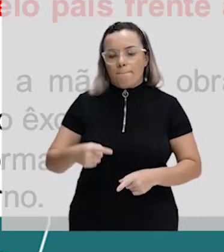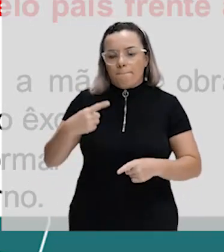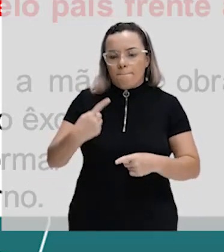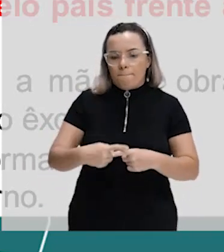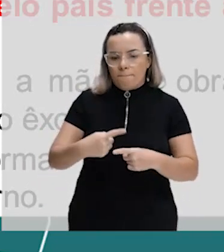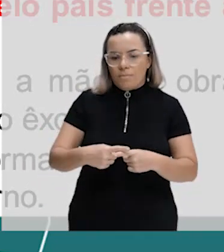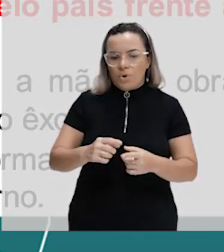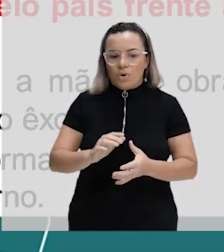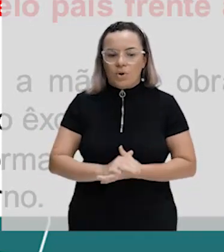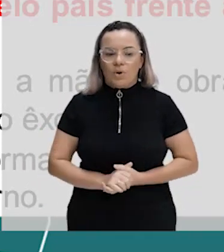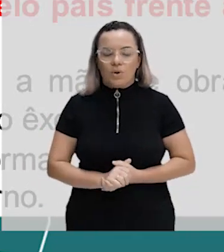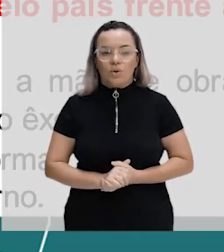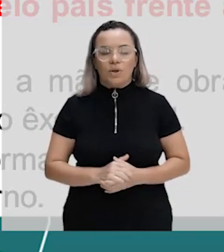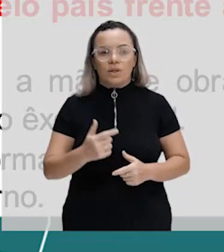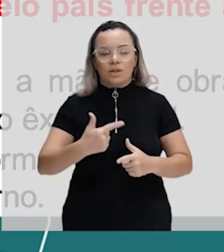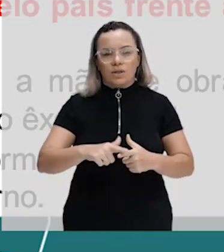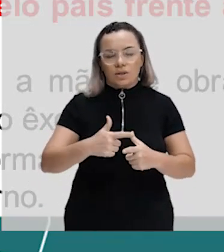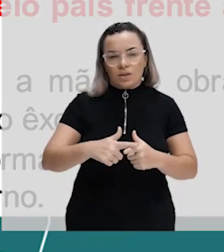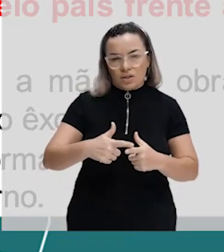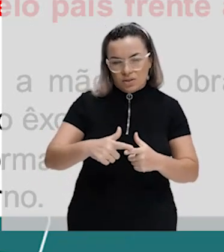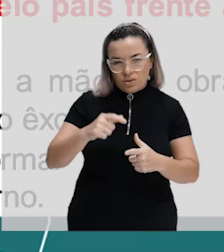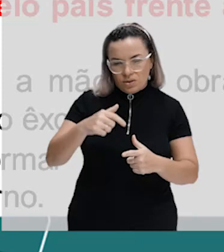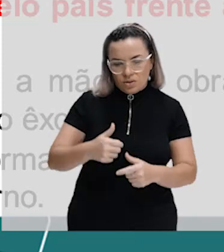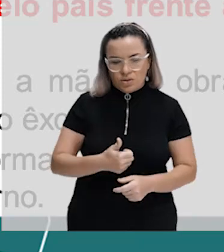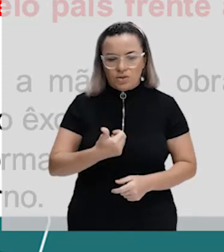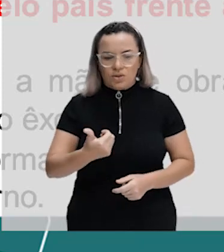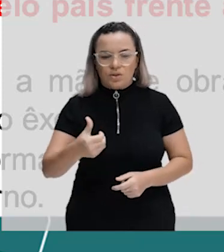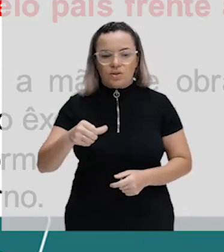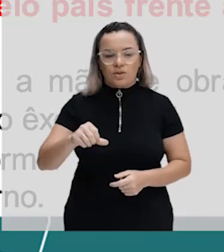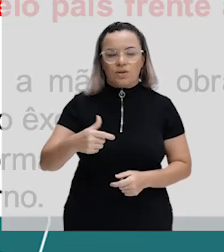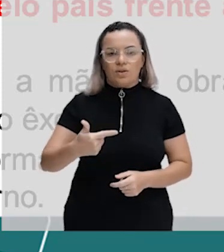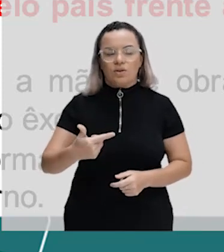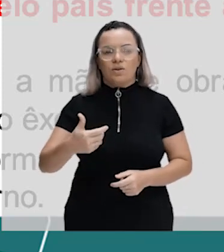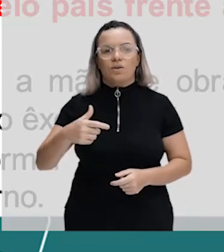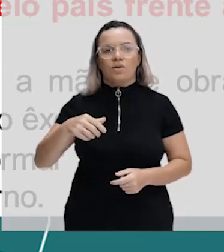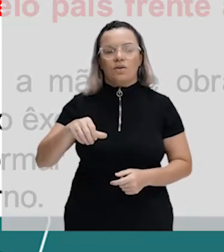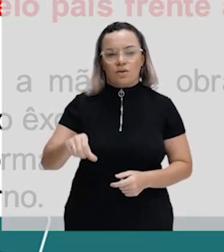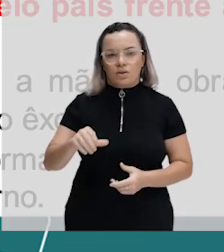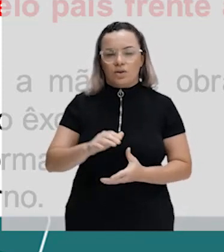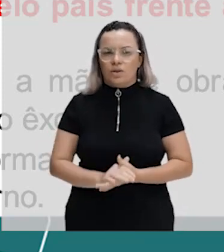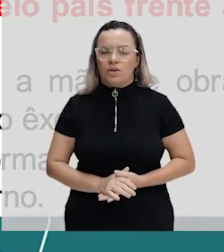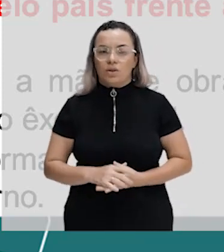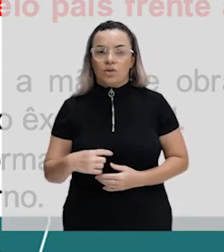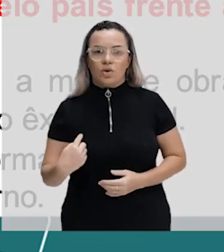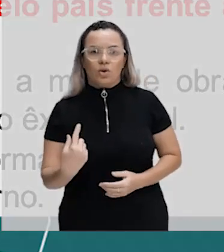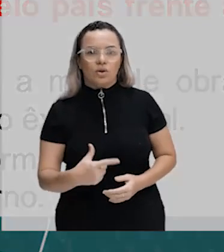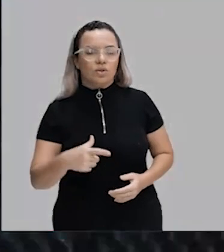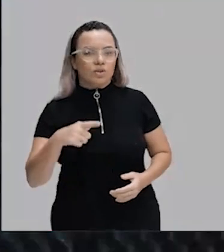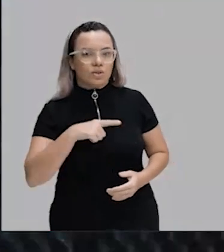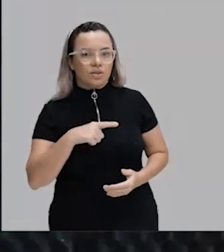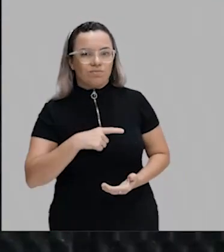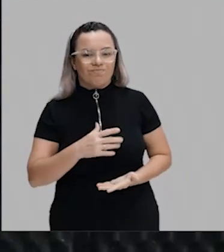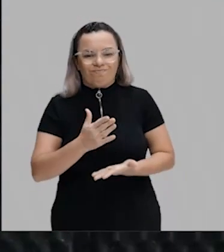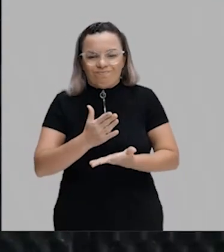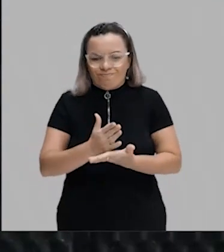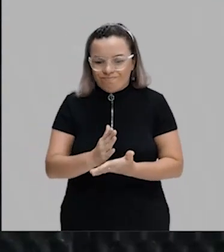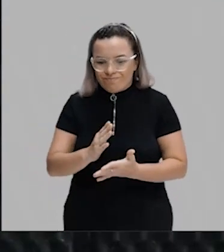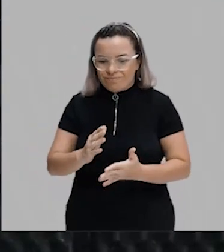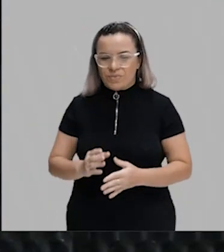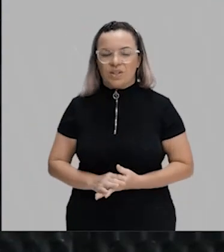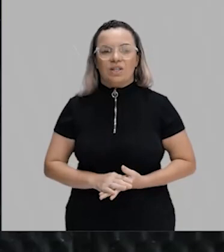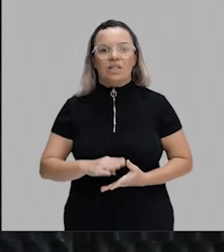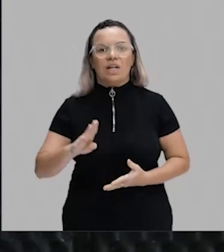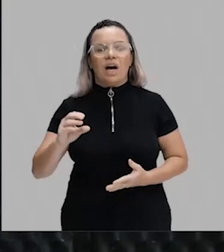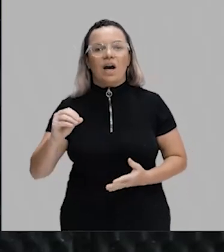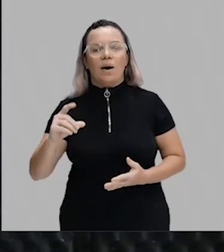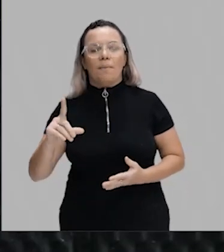acontecer, Marcos? Especificamente na crise de 29, nós vamos ter aí a quebra da Bolsa de Nova York, e o principal produto brasileiro, que era o